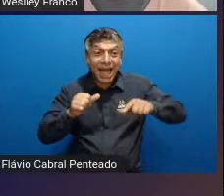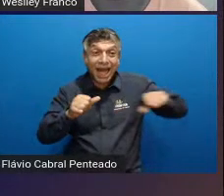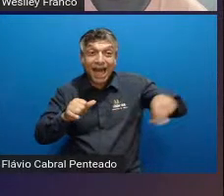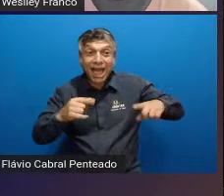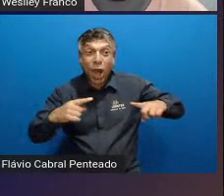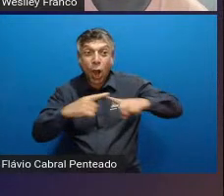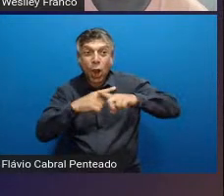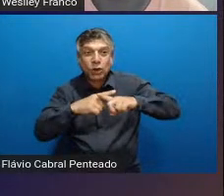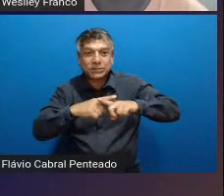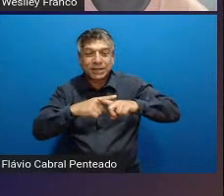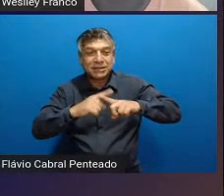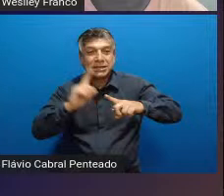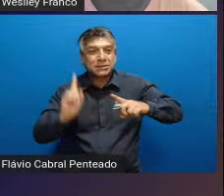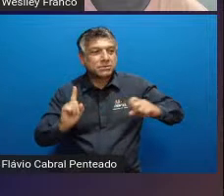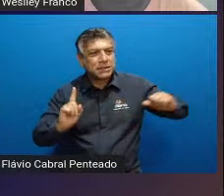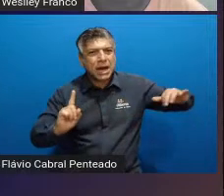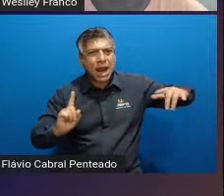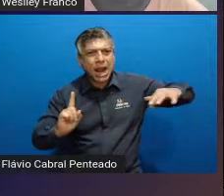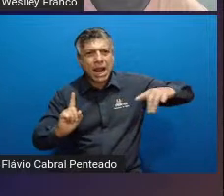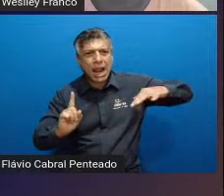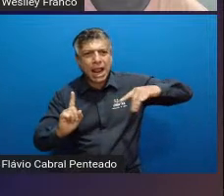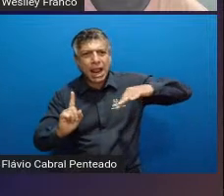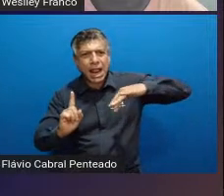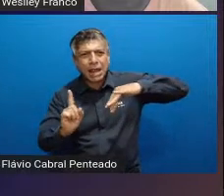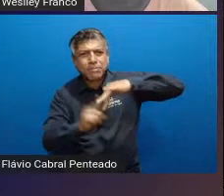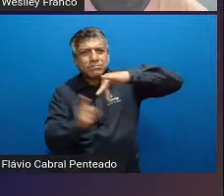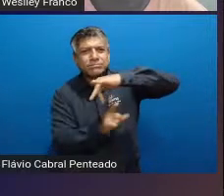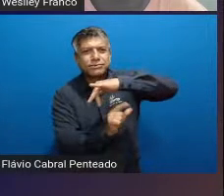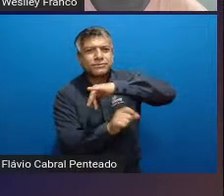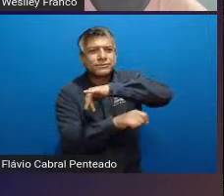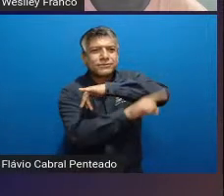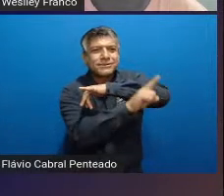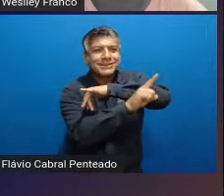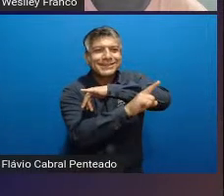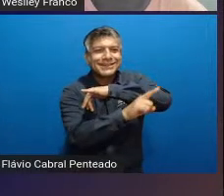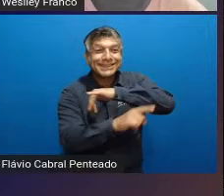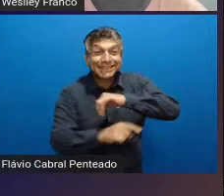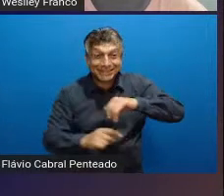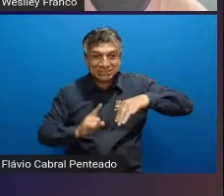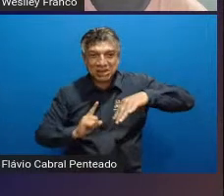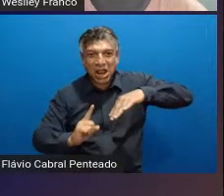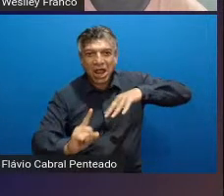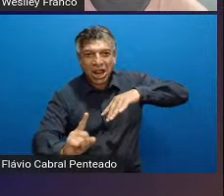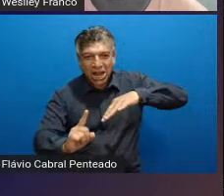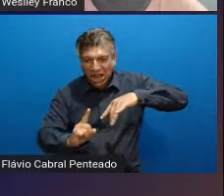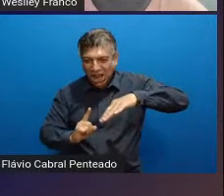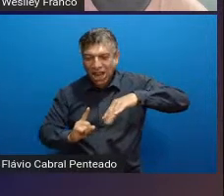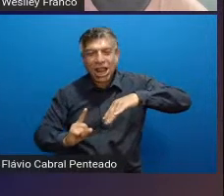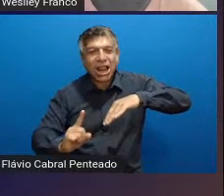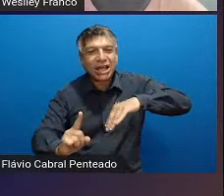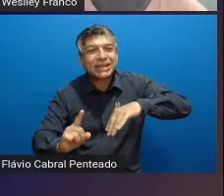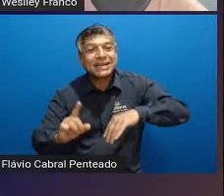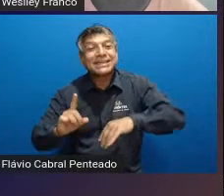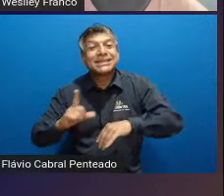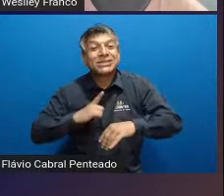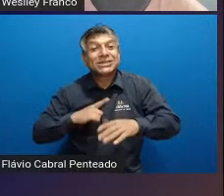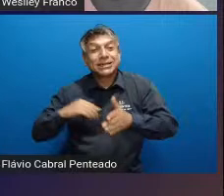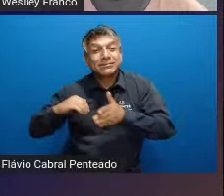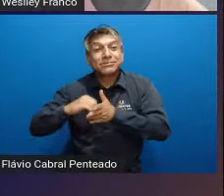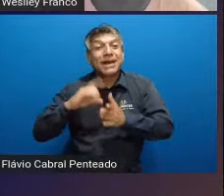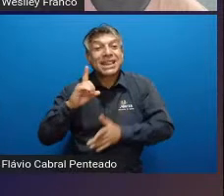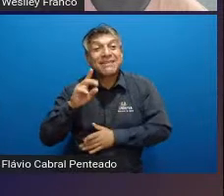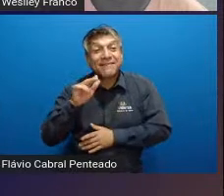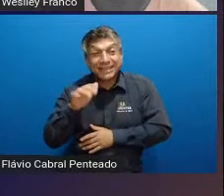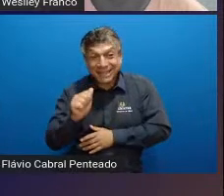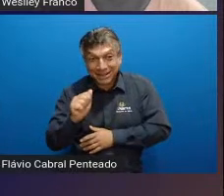avancem anulando suas ações ou preenchendo os espaços no setor de defesa ele tira os atletas